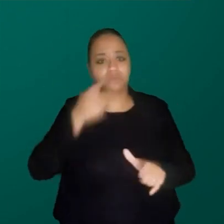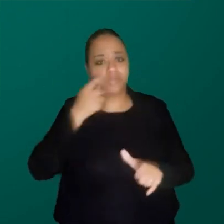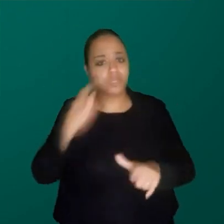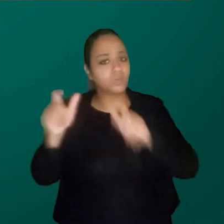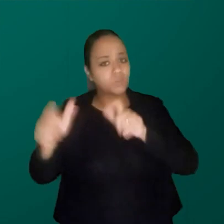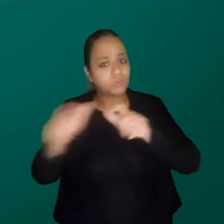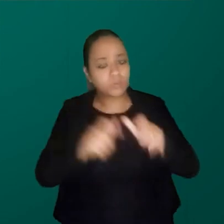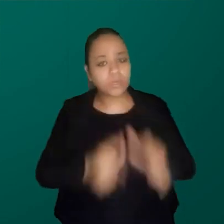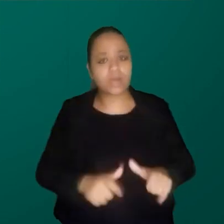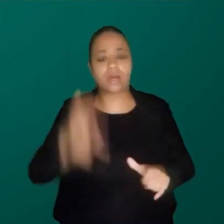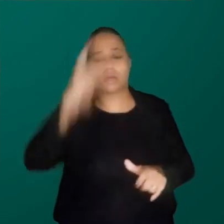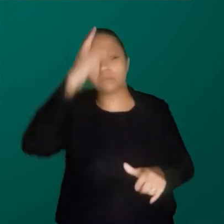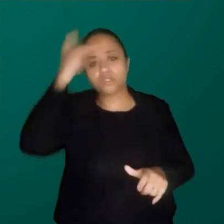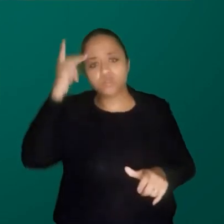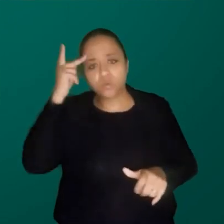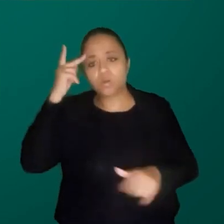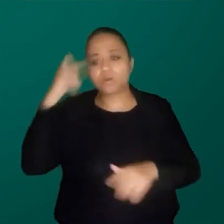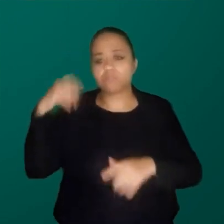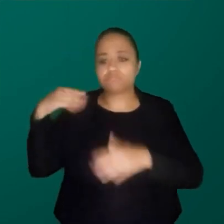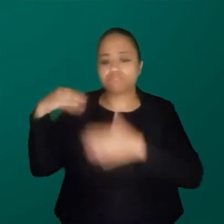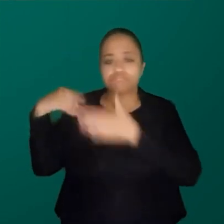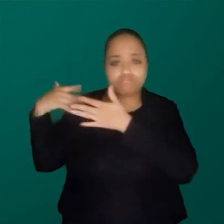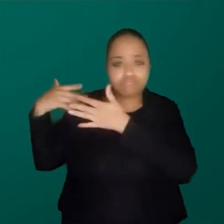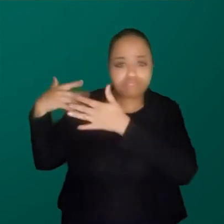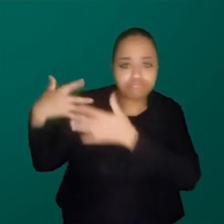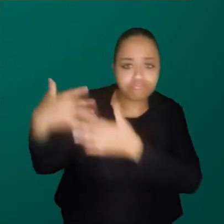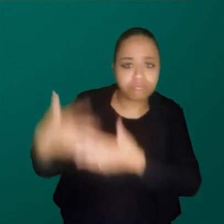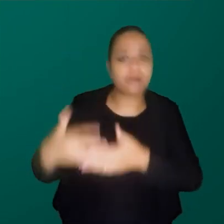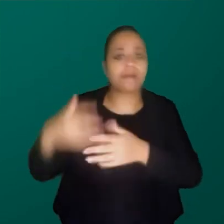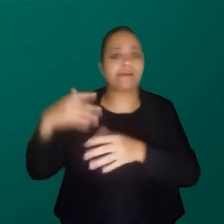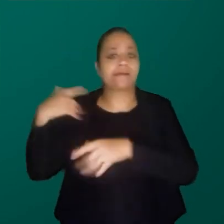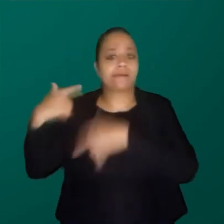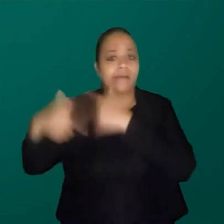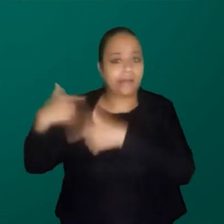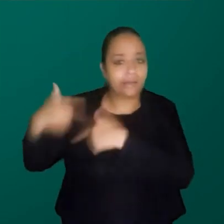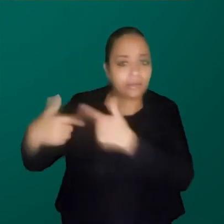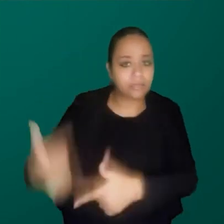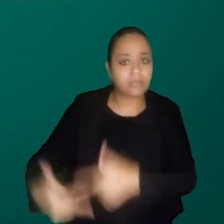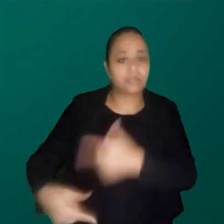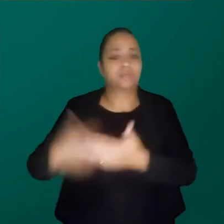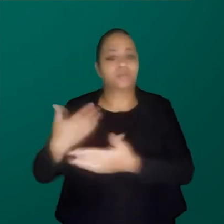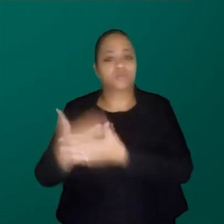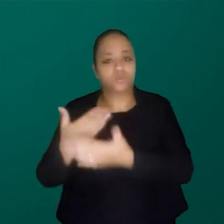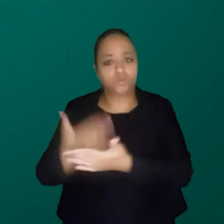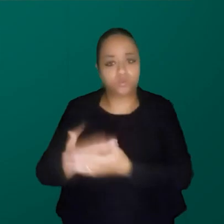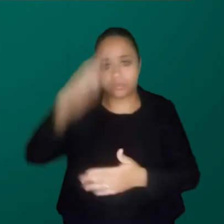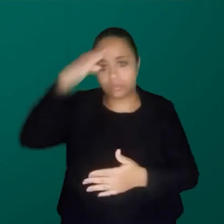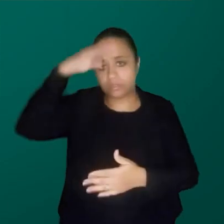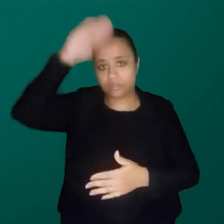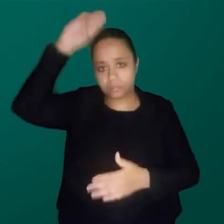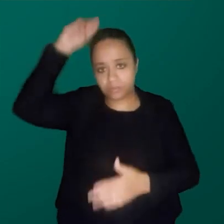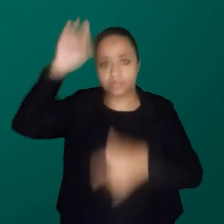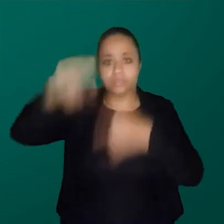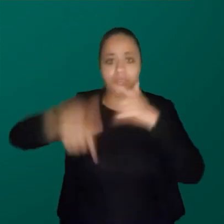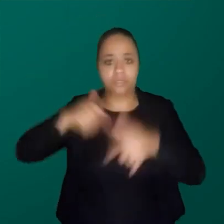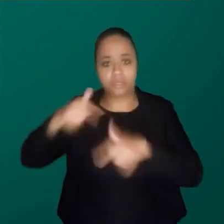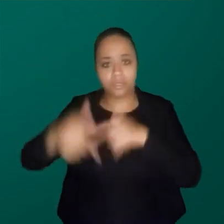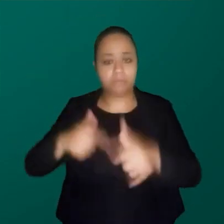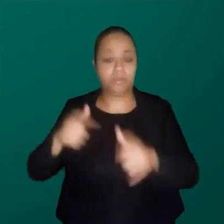lugar, dessa pessoa com essa trajetória e que está na academia e que trabalha nesses lugares,